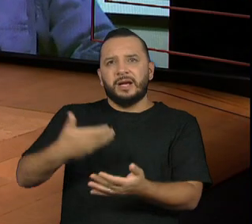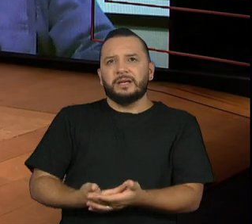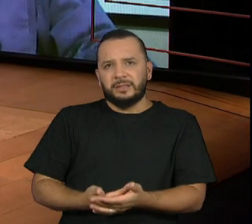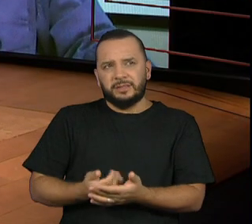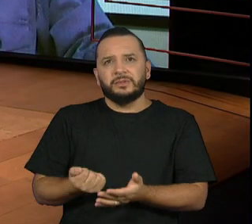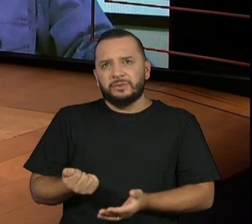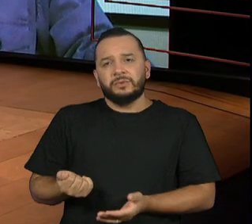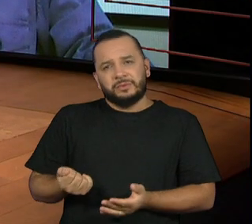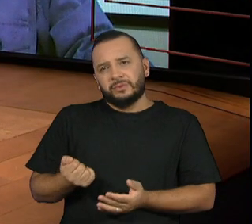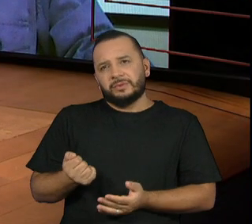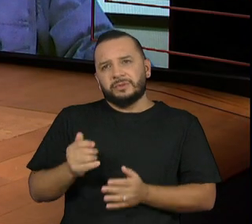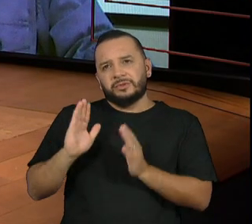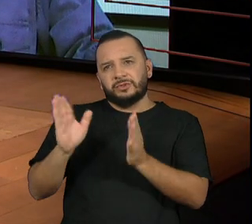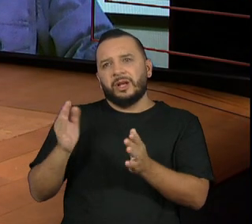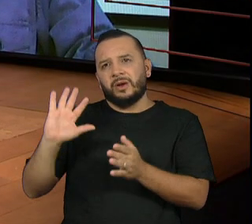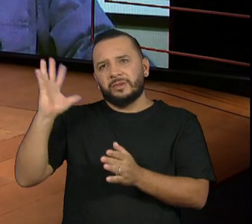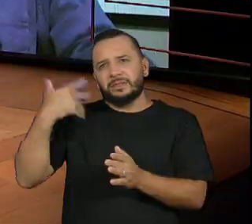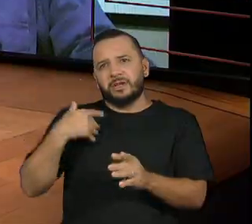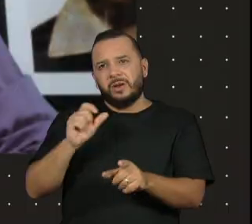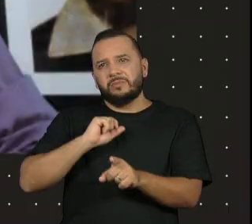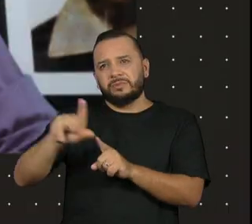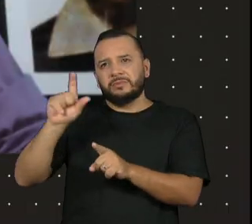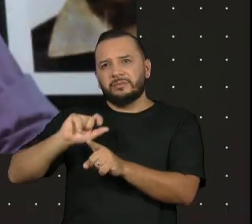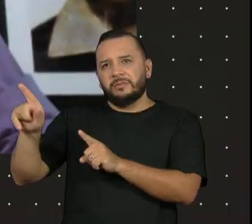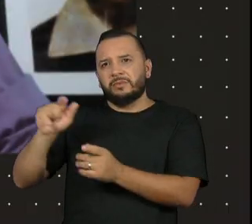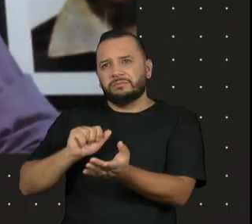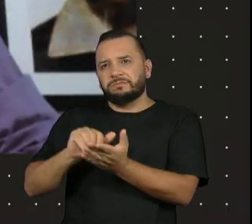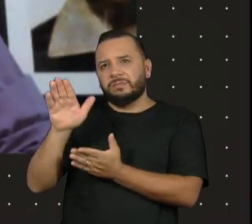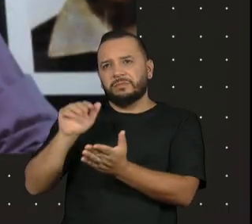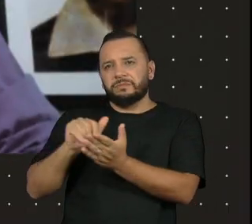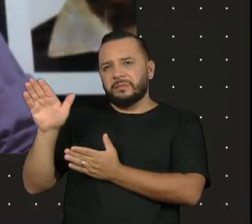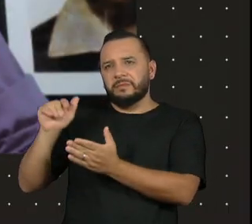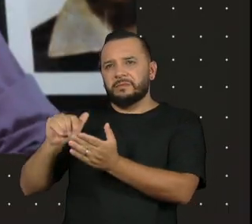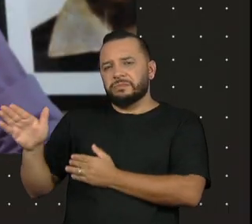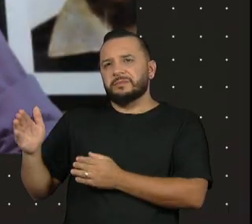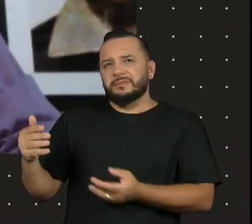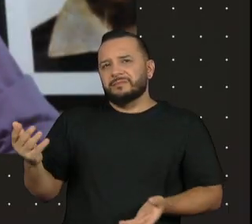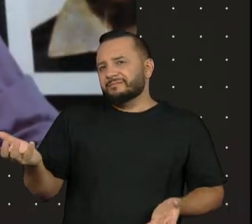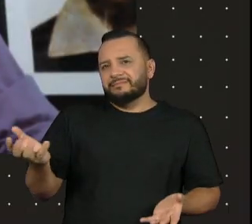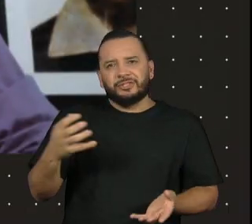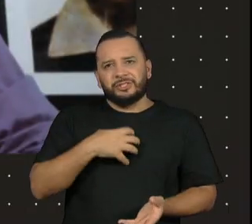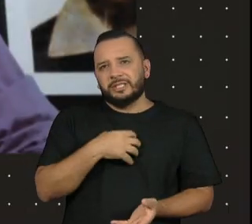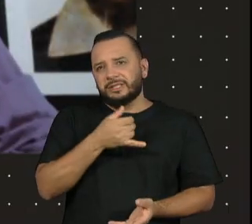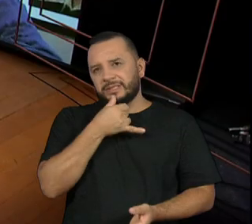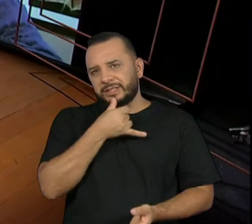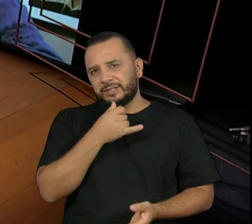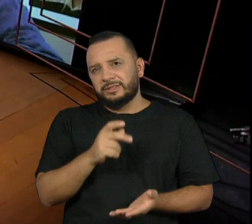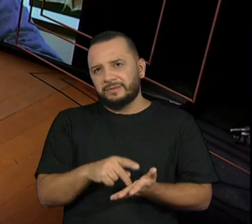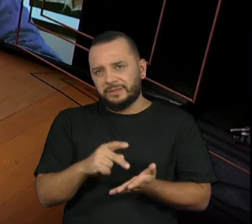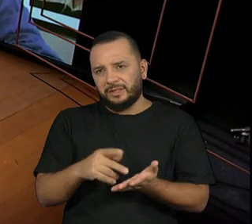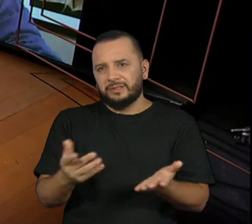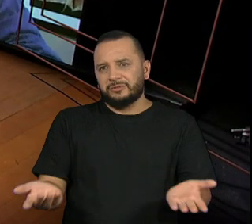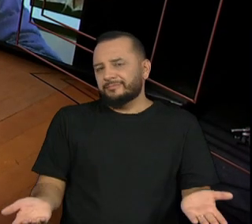sendo demitidos, sendo dispensados, de uma maneira bastante desagradável até, né?